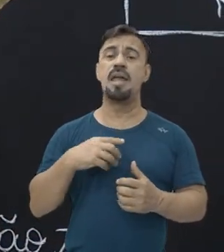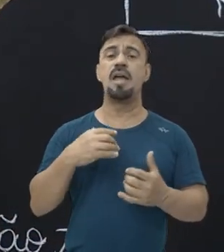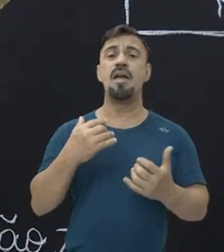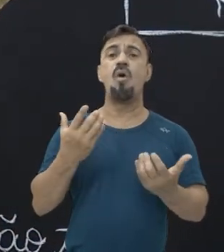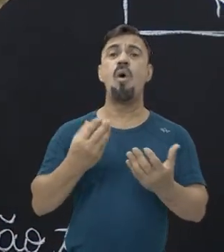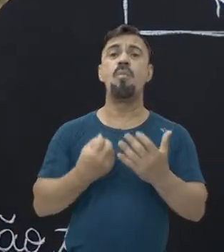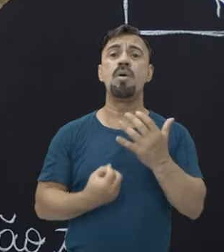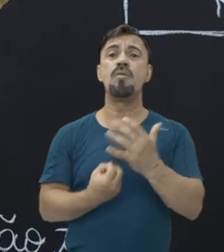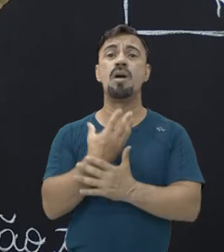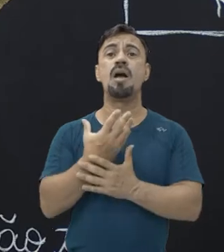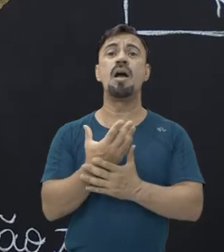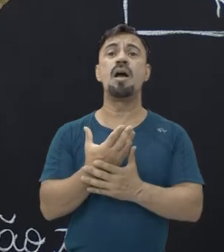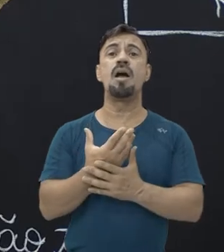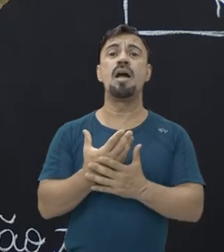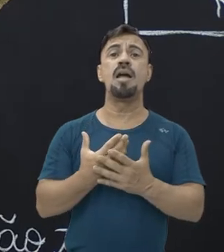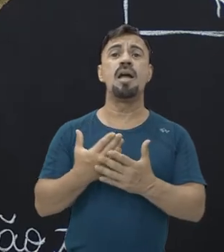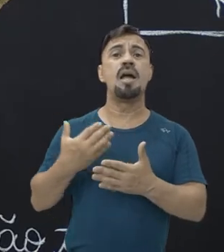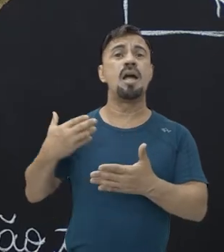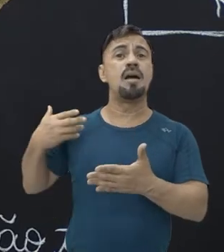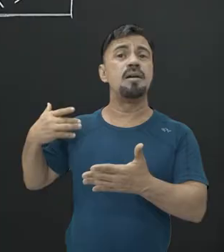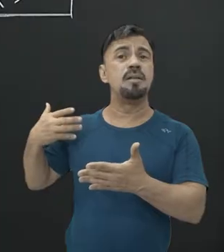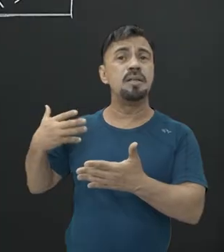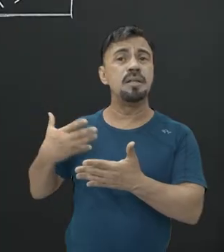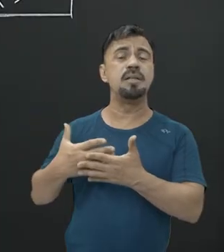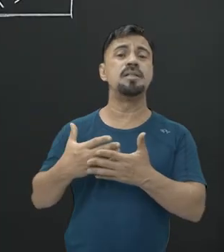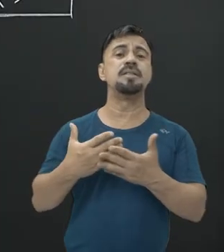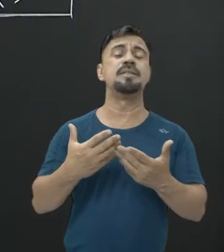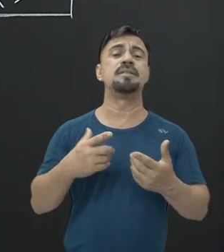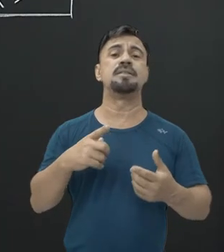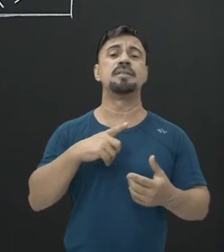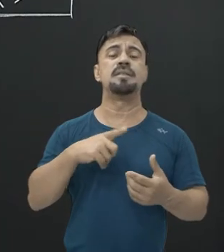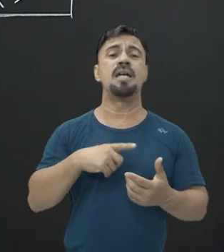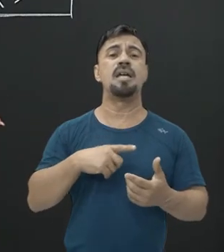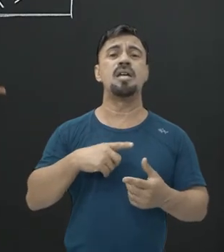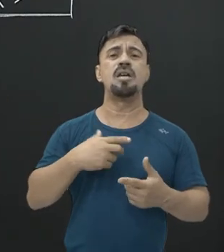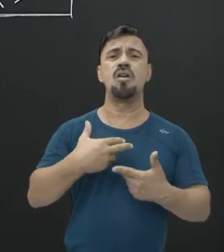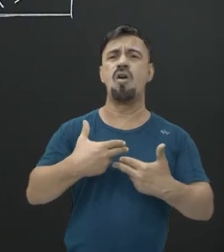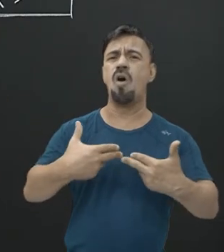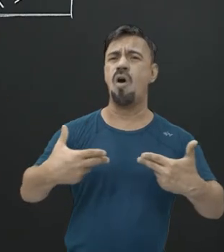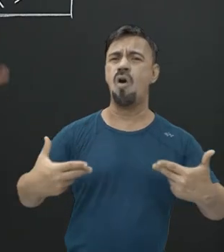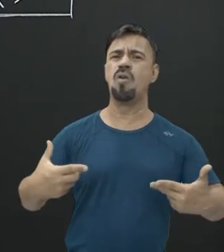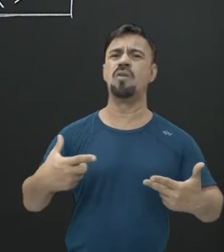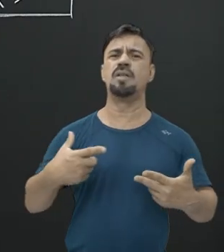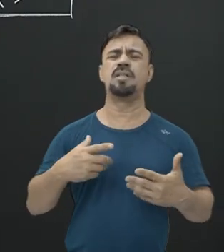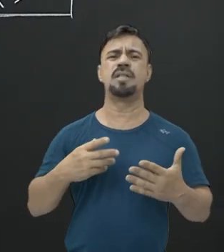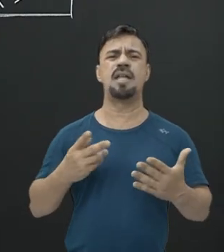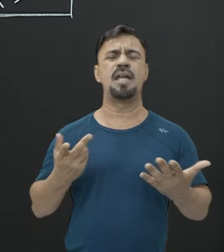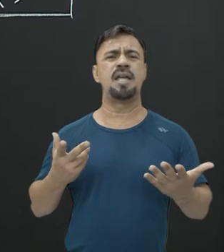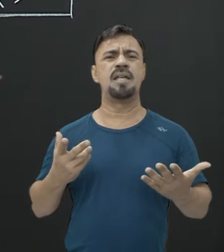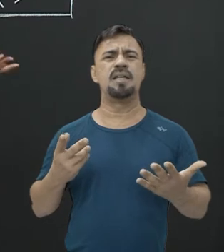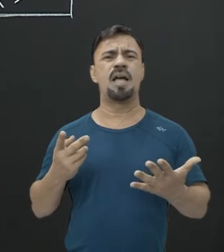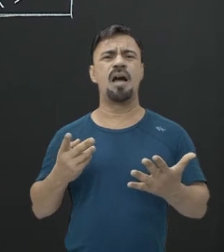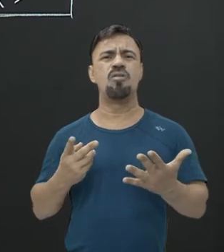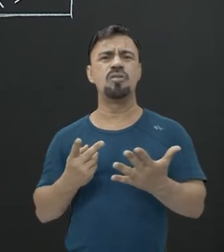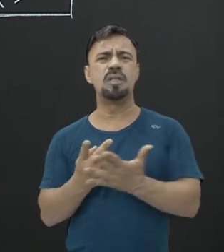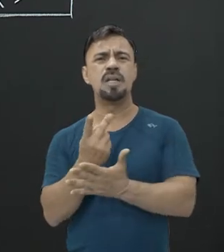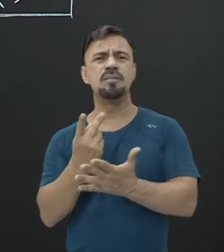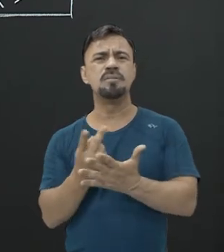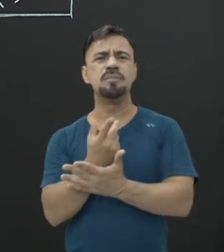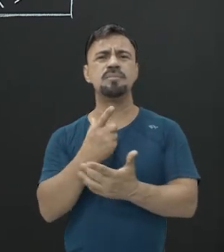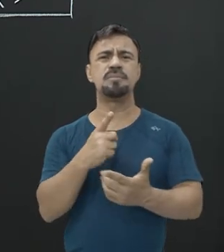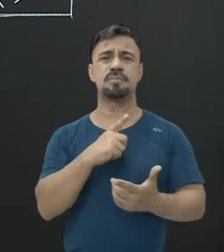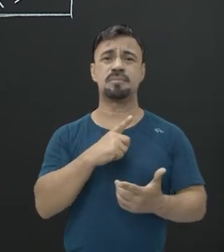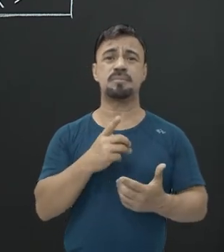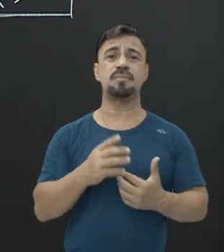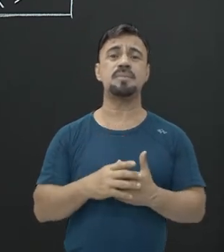fósseis, tem que ter uma série de condições. São condições, vai estar sempre acontecendo? Não, por isso que não tem tantos fósseis